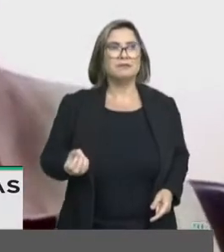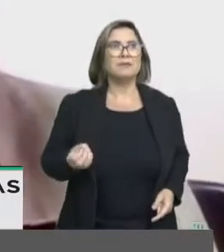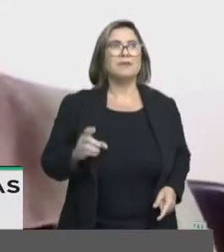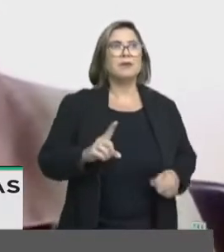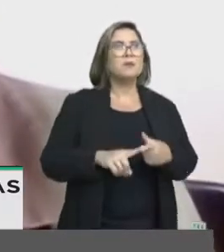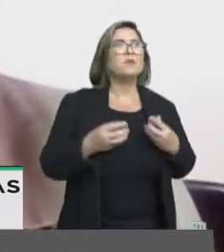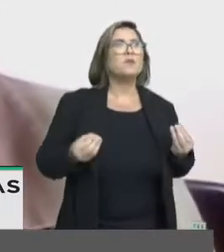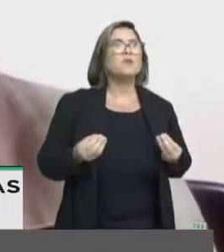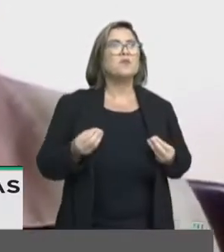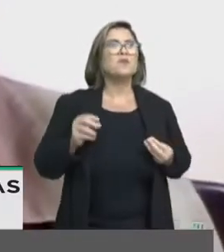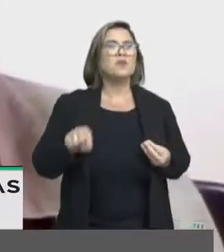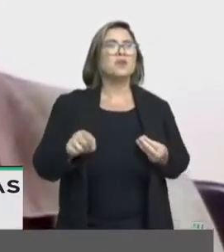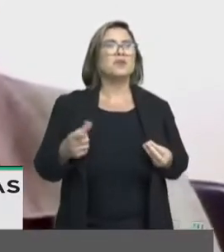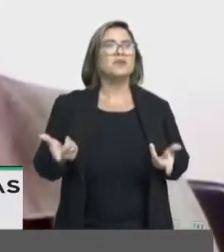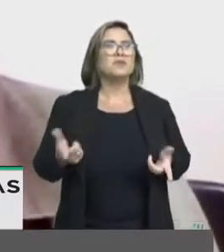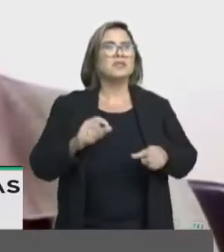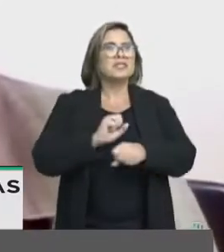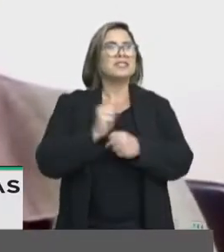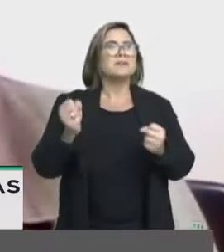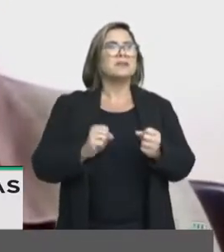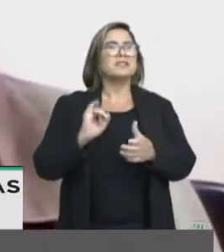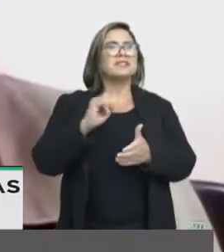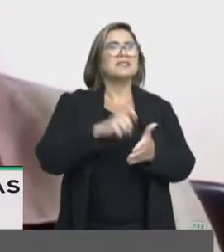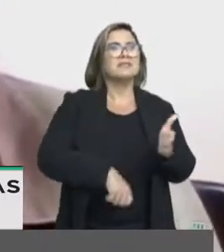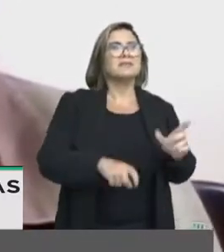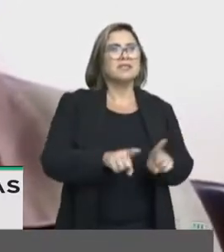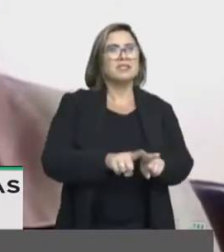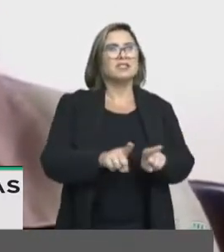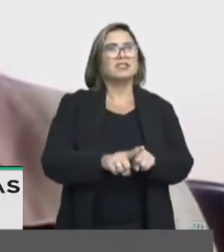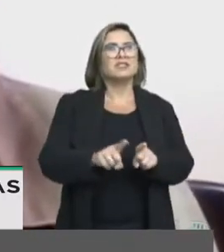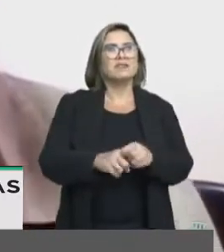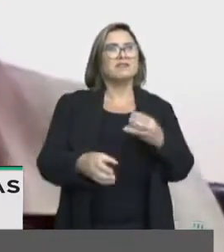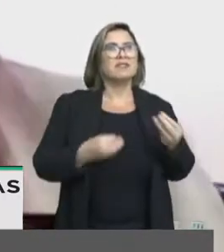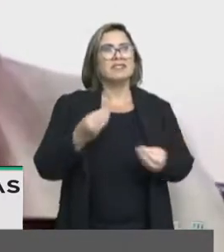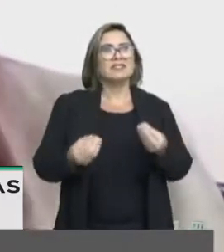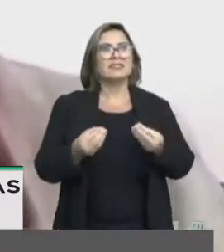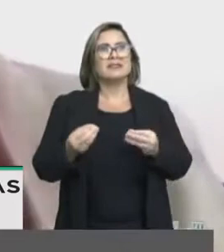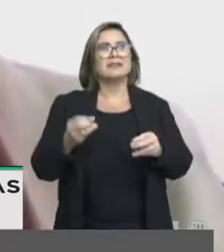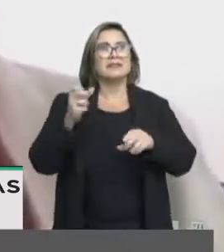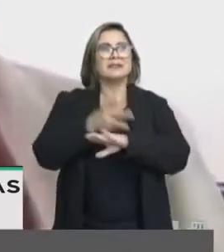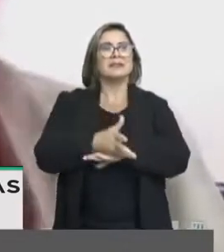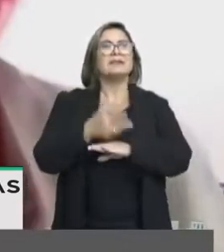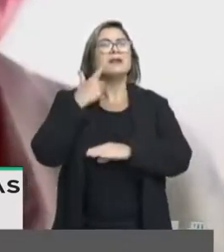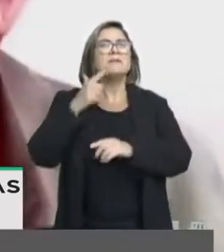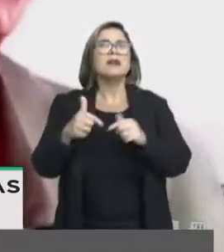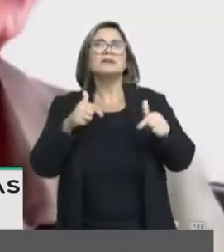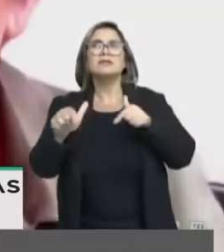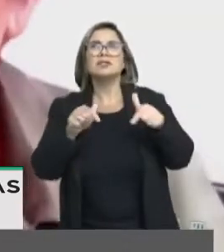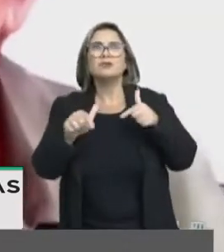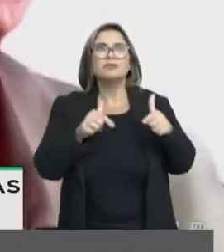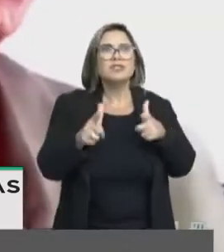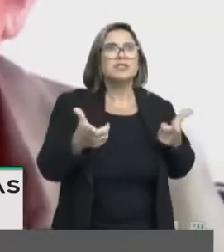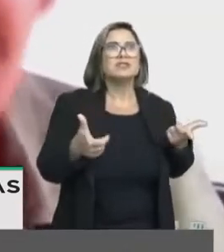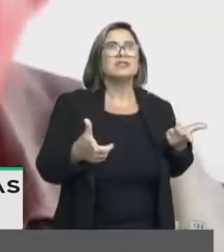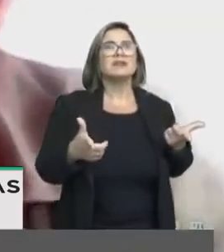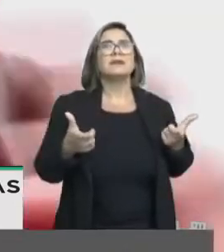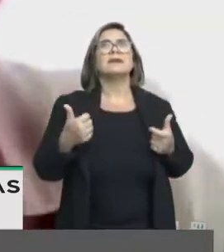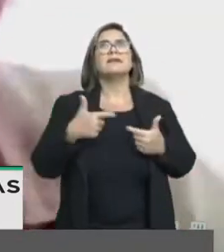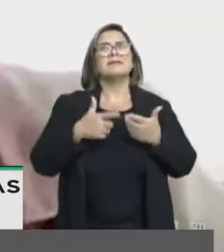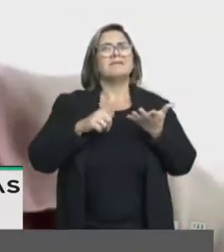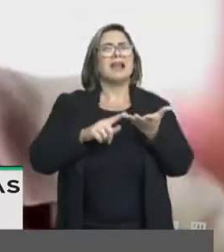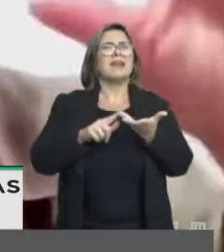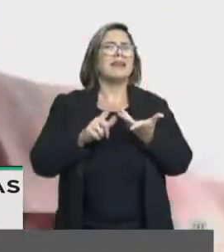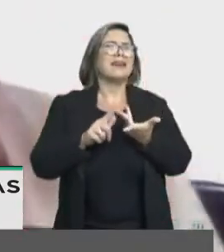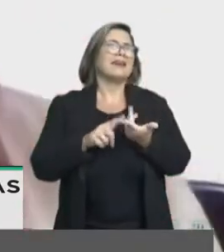por tudo que já foi posto aqui e pelo que isso representa do ponto de geração de emprego, mas para além disso, do emprego que se gera. Então,